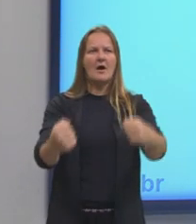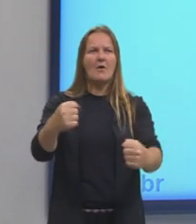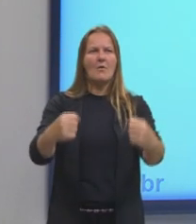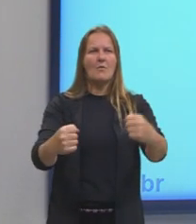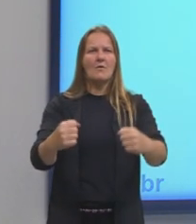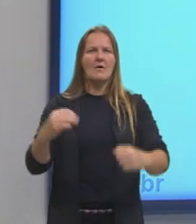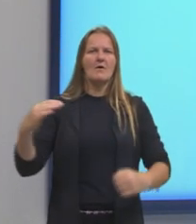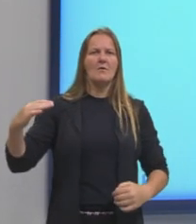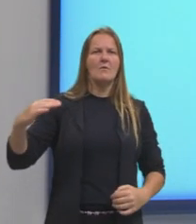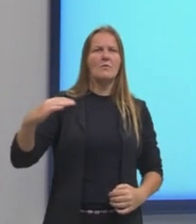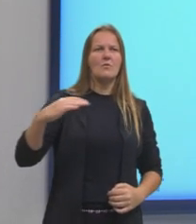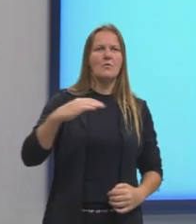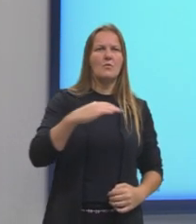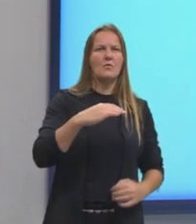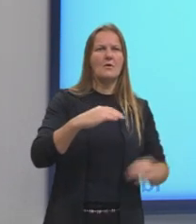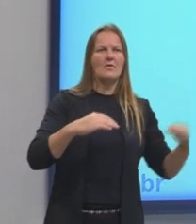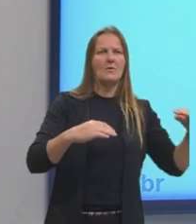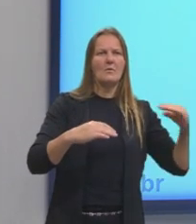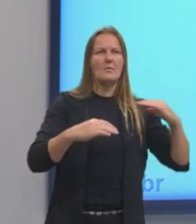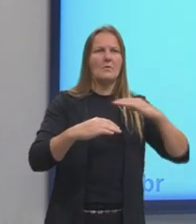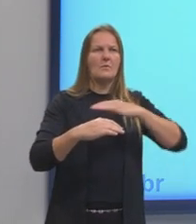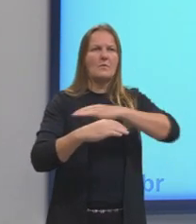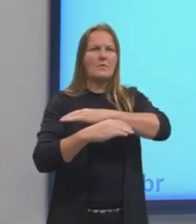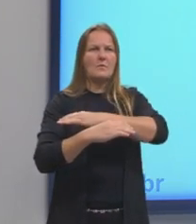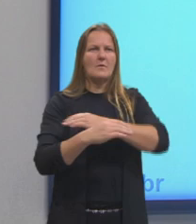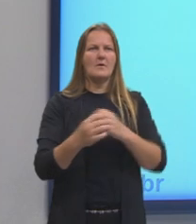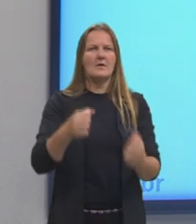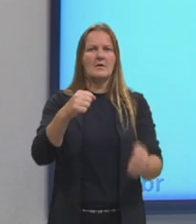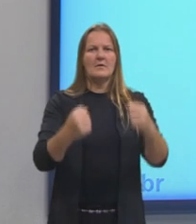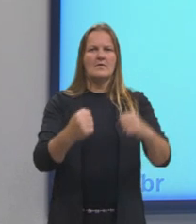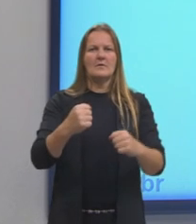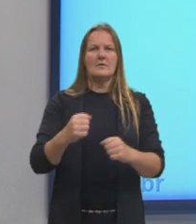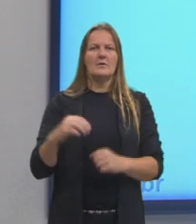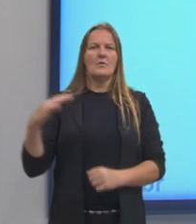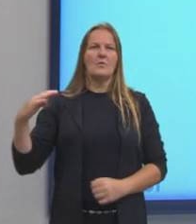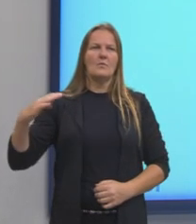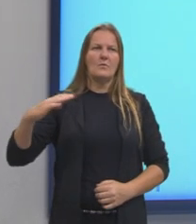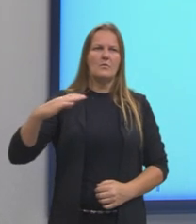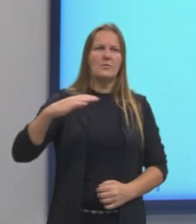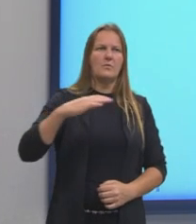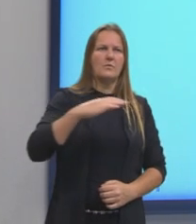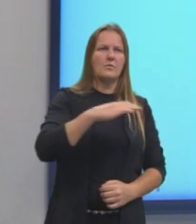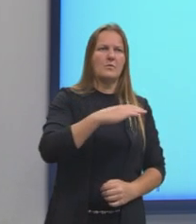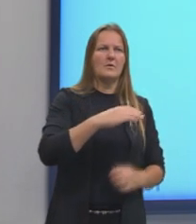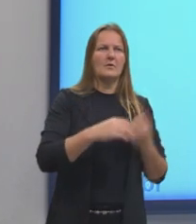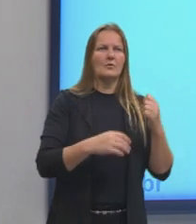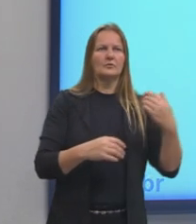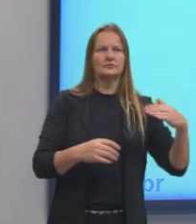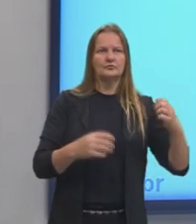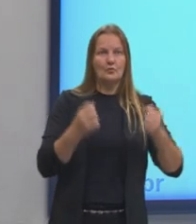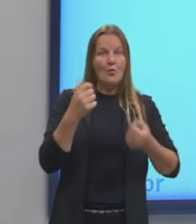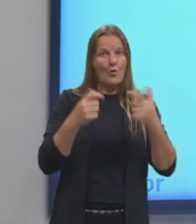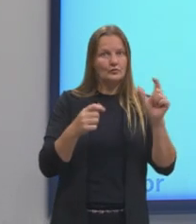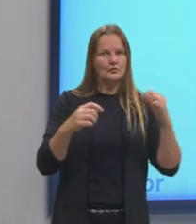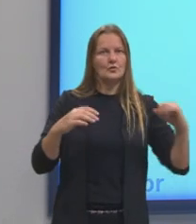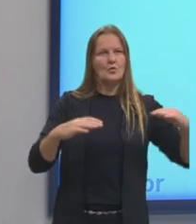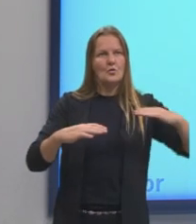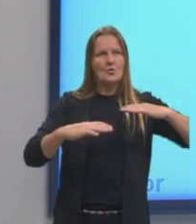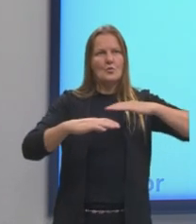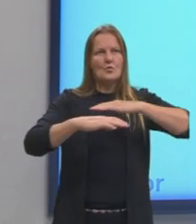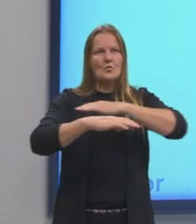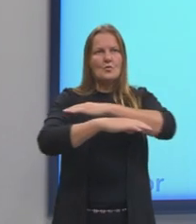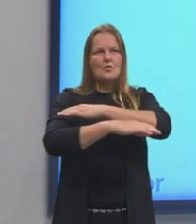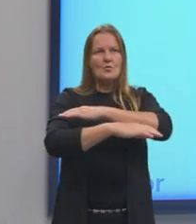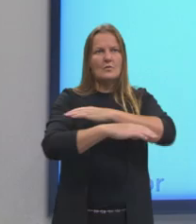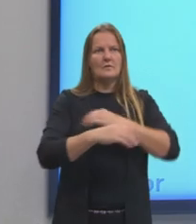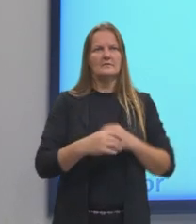um lado diferente, tá? Esse aqui está indo para a esquerda e esse aqui está indo para a direita. Nesse primeiro carro,